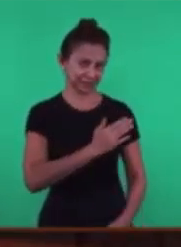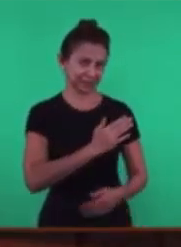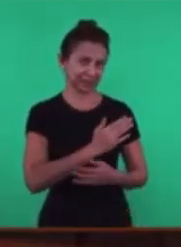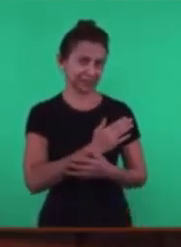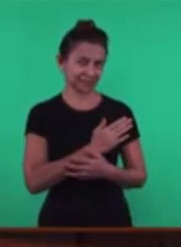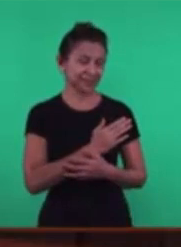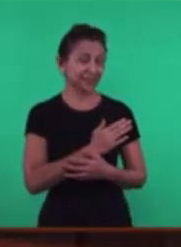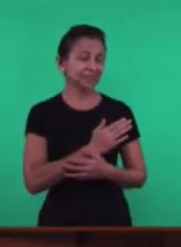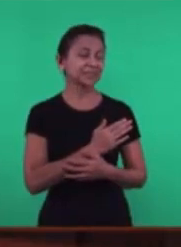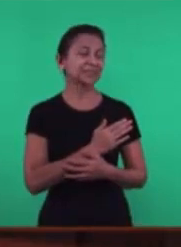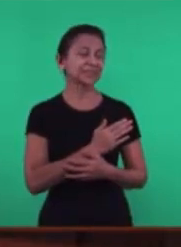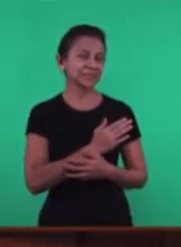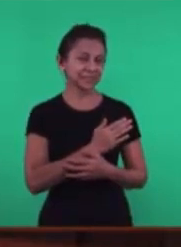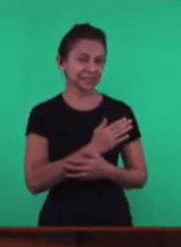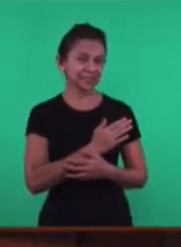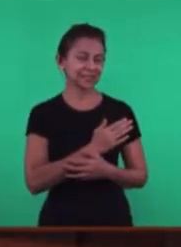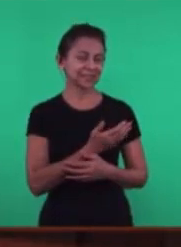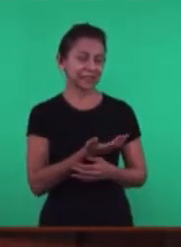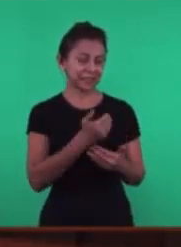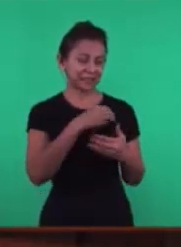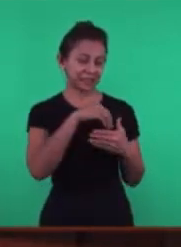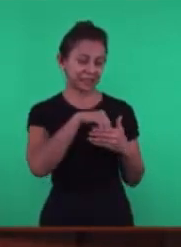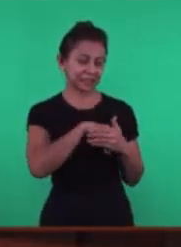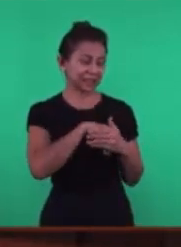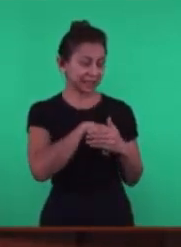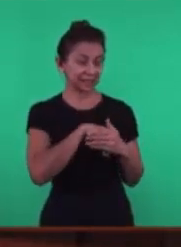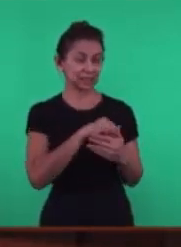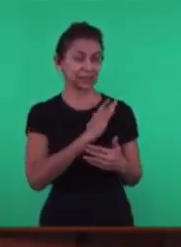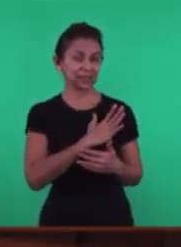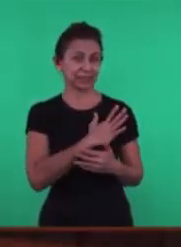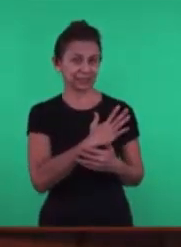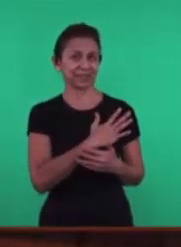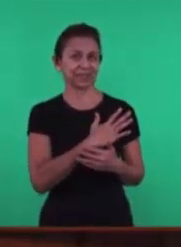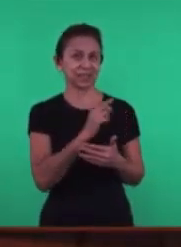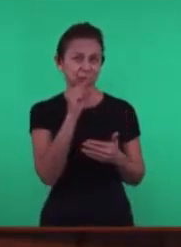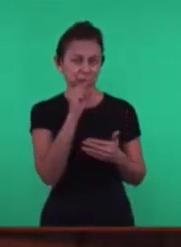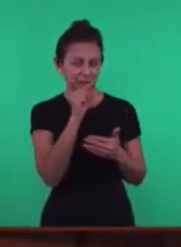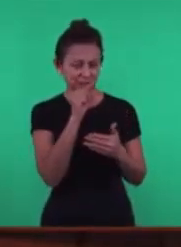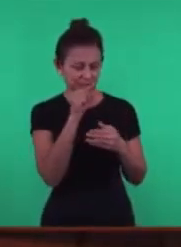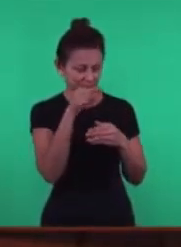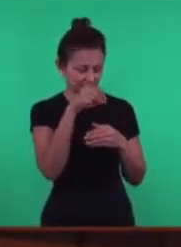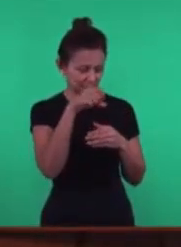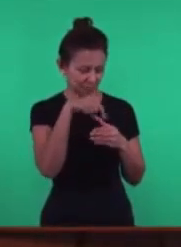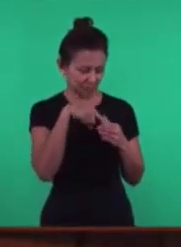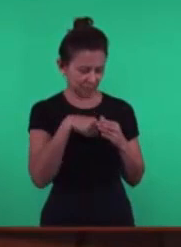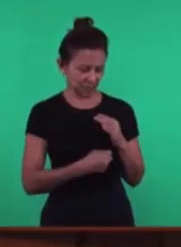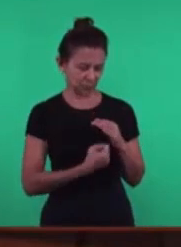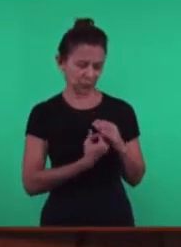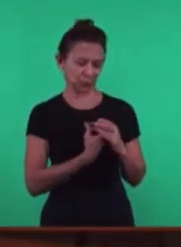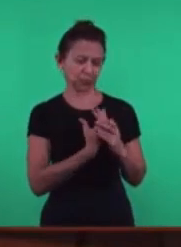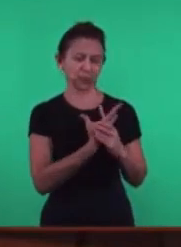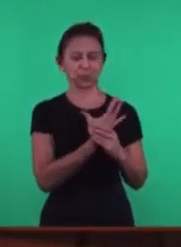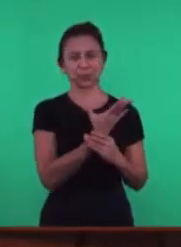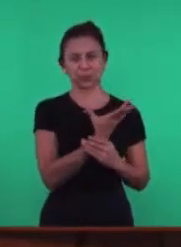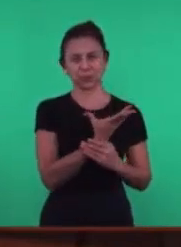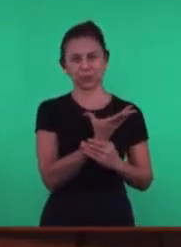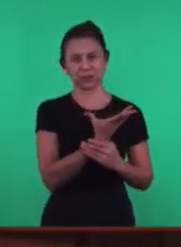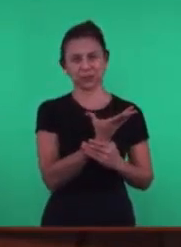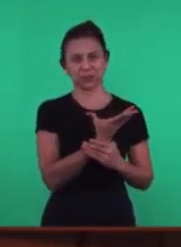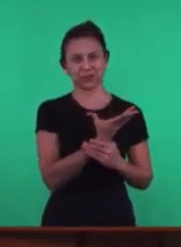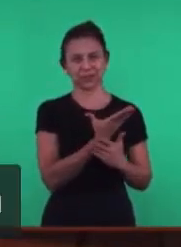Cabe No meu coração Nasceu Uma boa semente Meus irmãos Essa boa semente